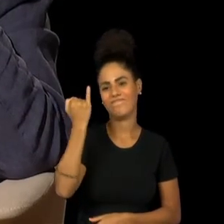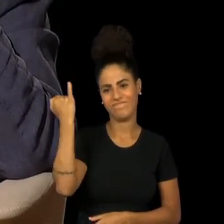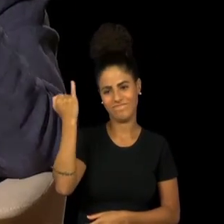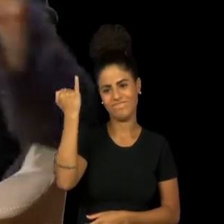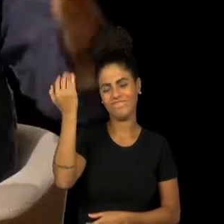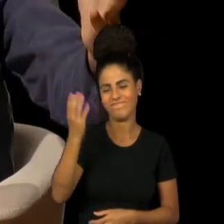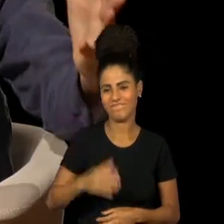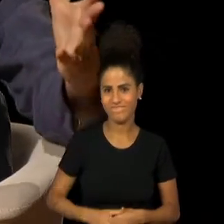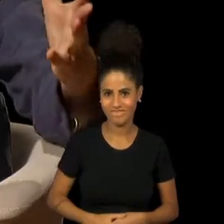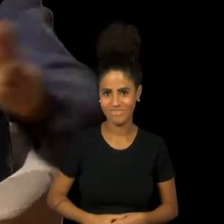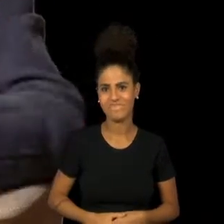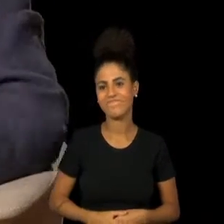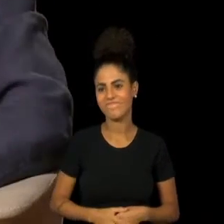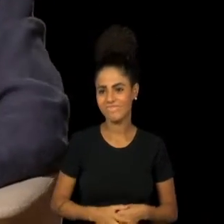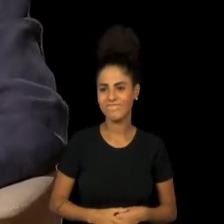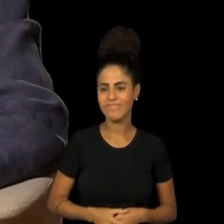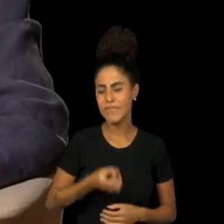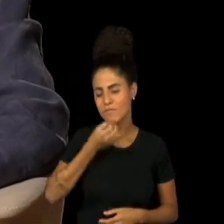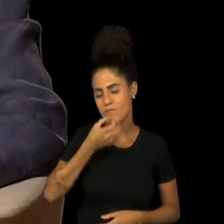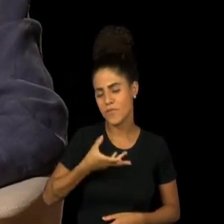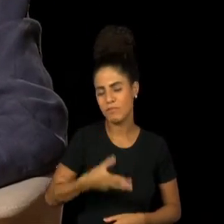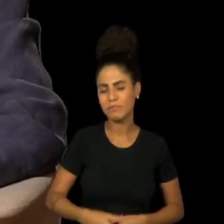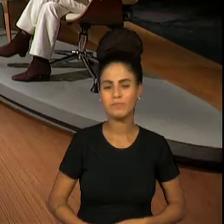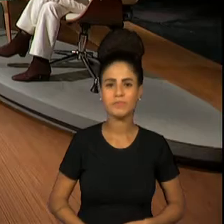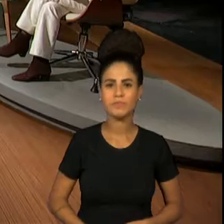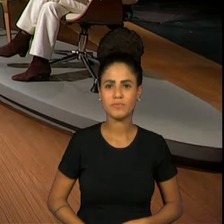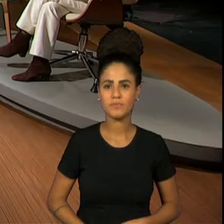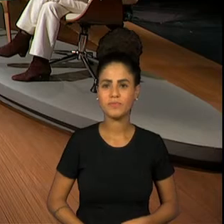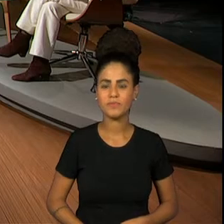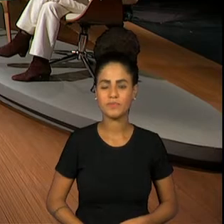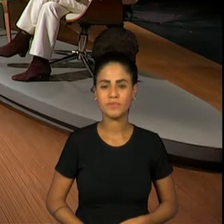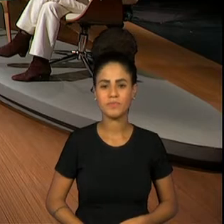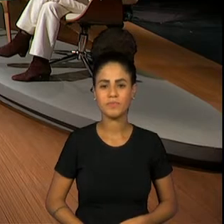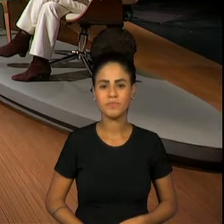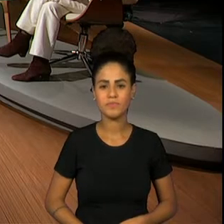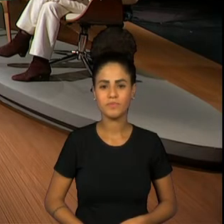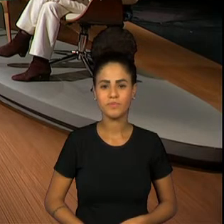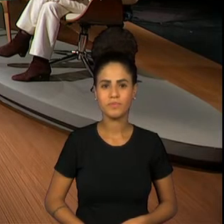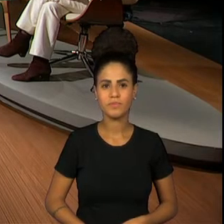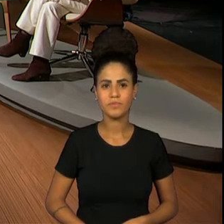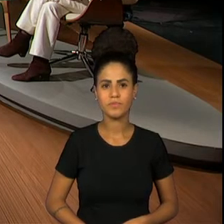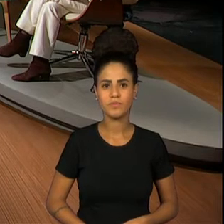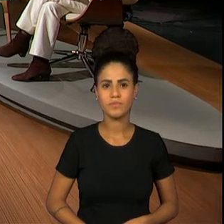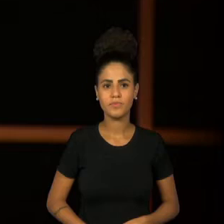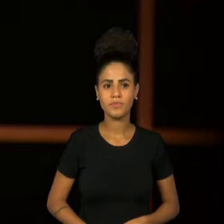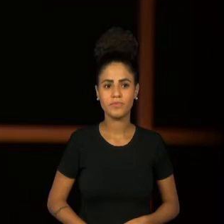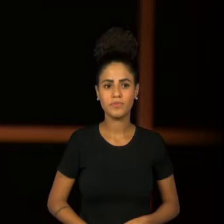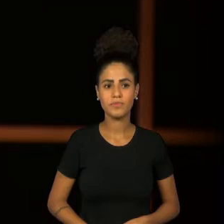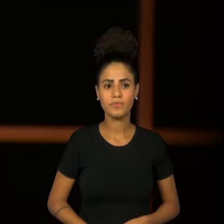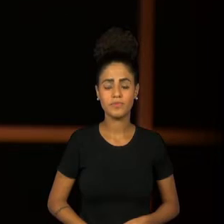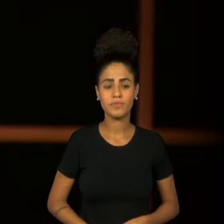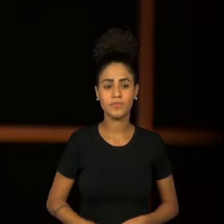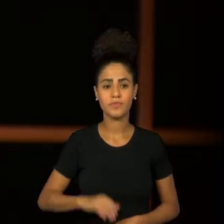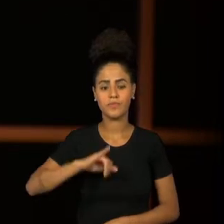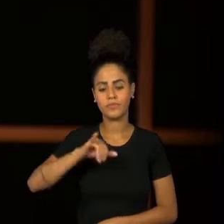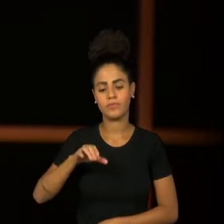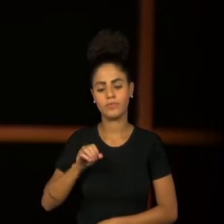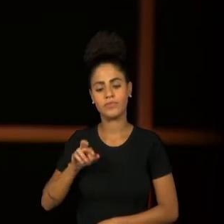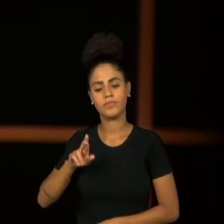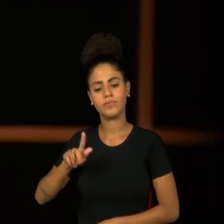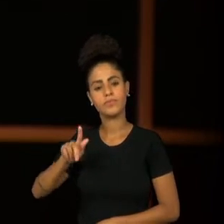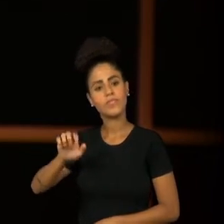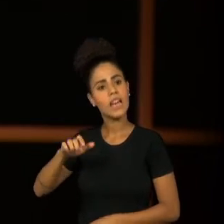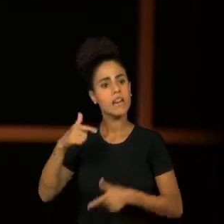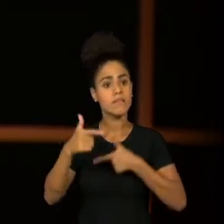e venho de outro momento, né? De outro momento. Bom, além do incrível Jorge Itacla, você também